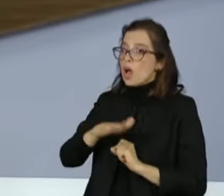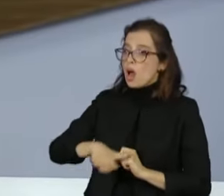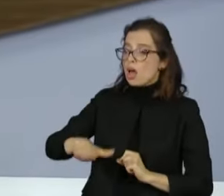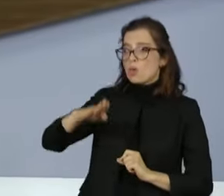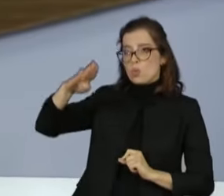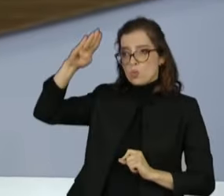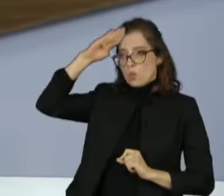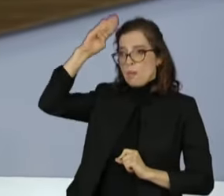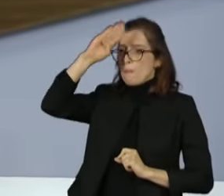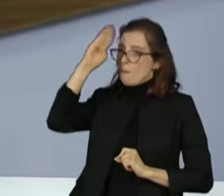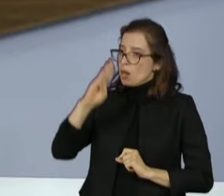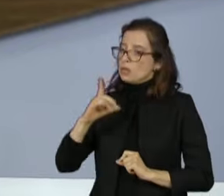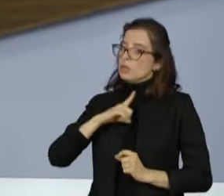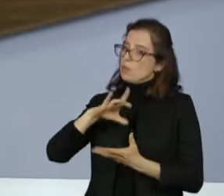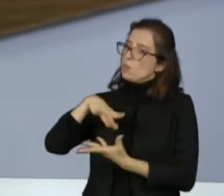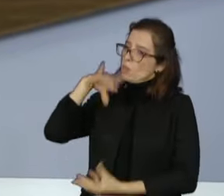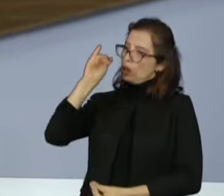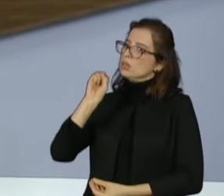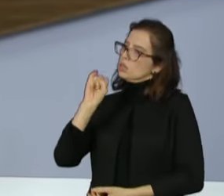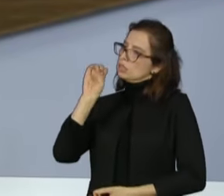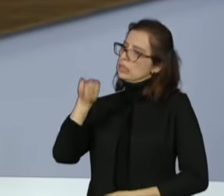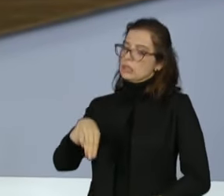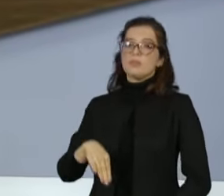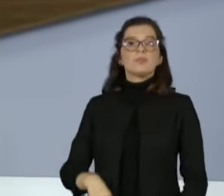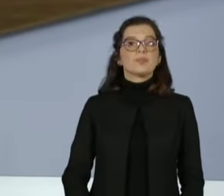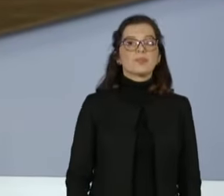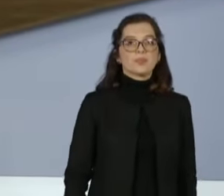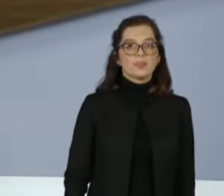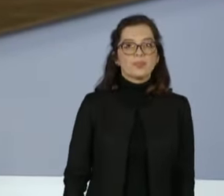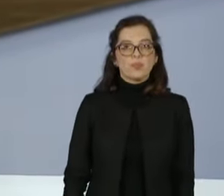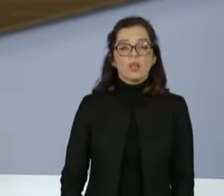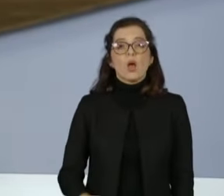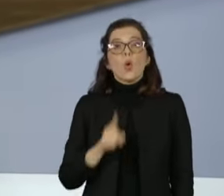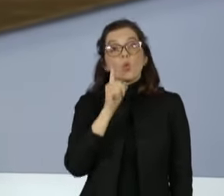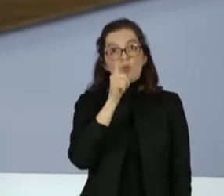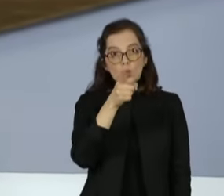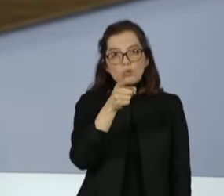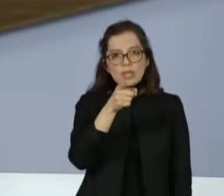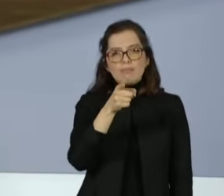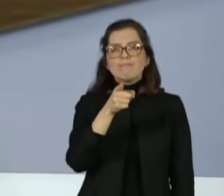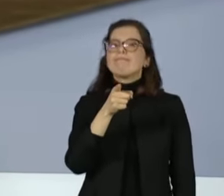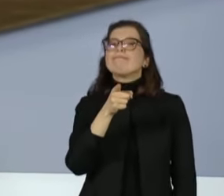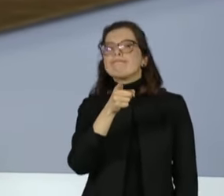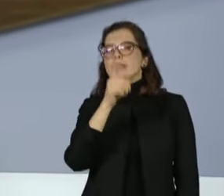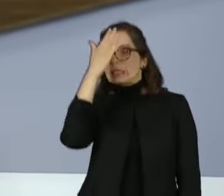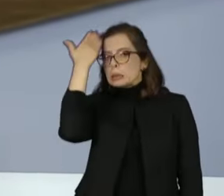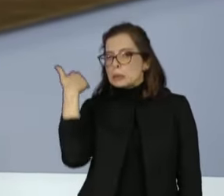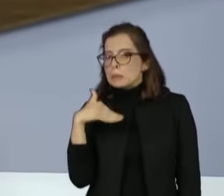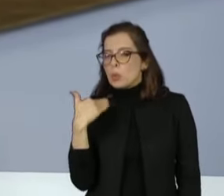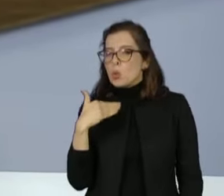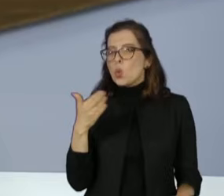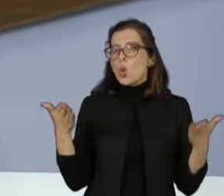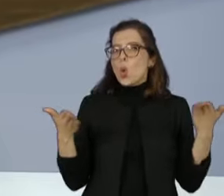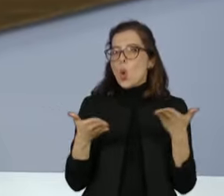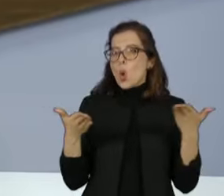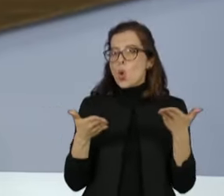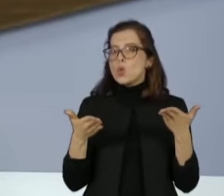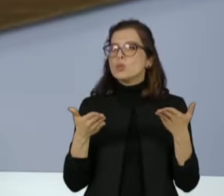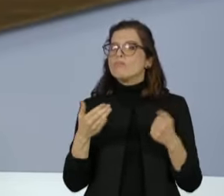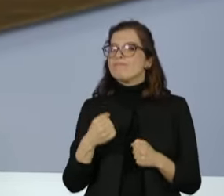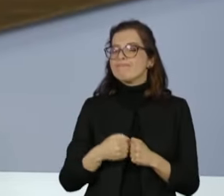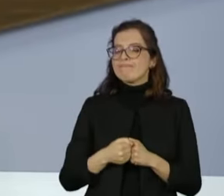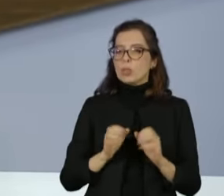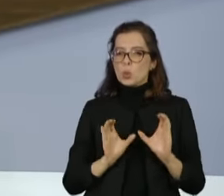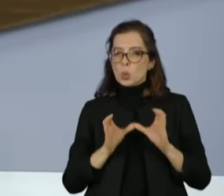Senadora, a senhora fez agora um desagravo às mulheres brasileiras e a senhora disse há pouco que gostaria de ser vista como uma feminista.